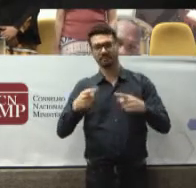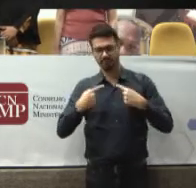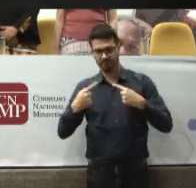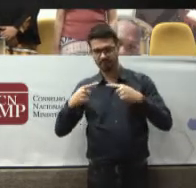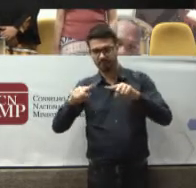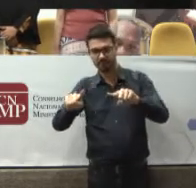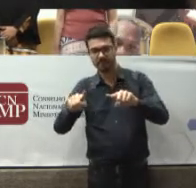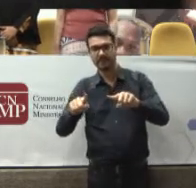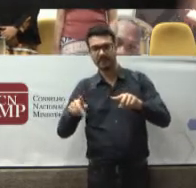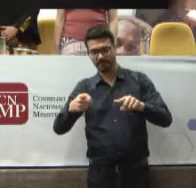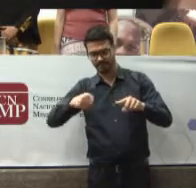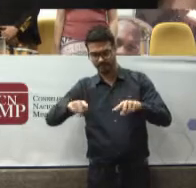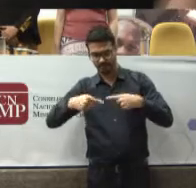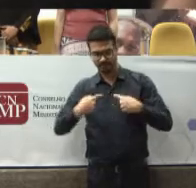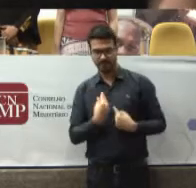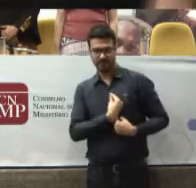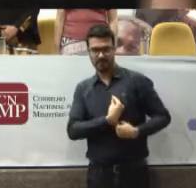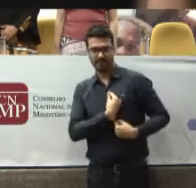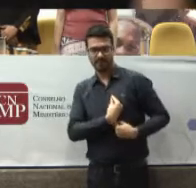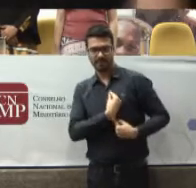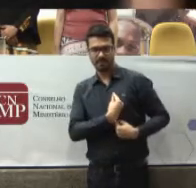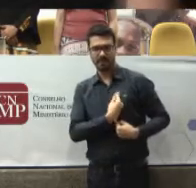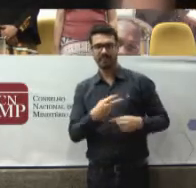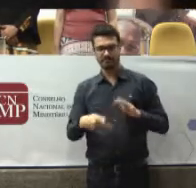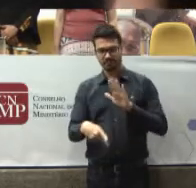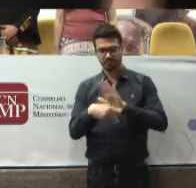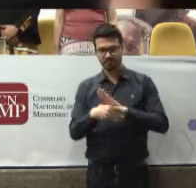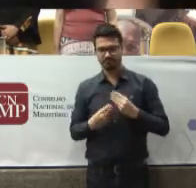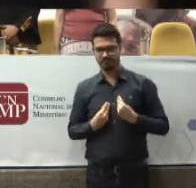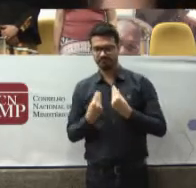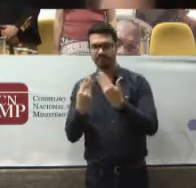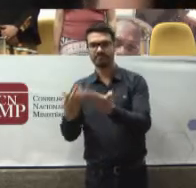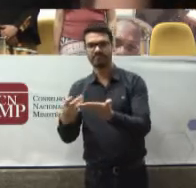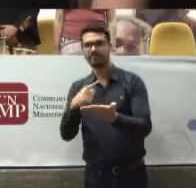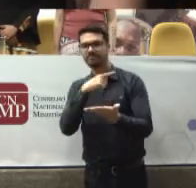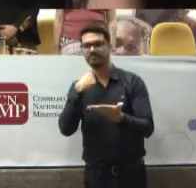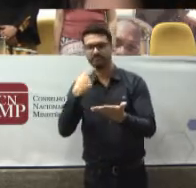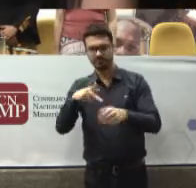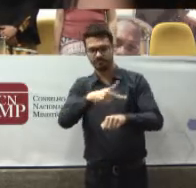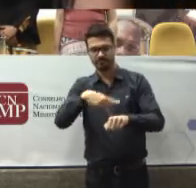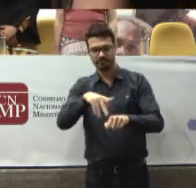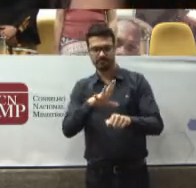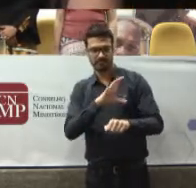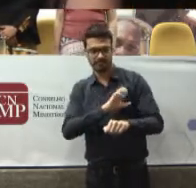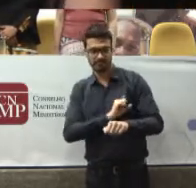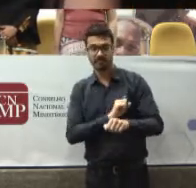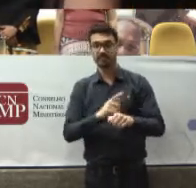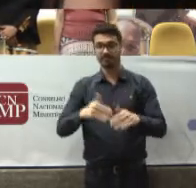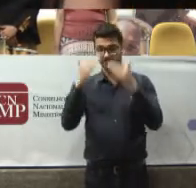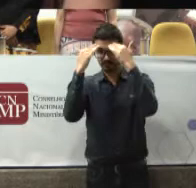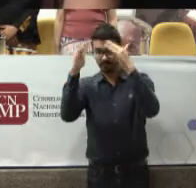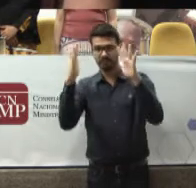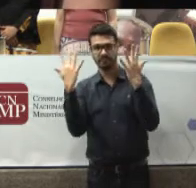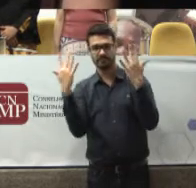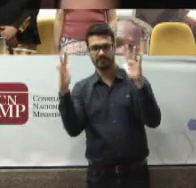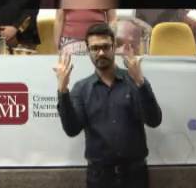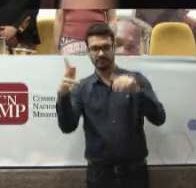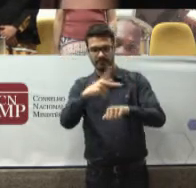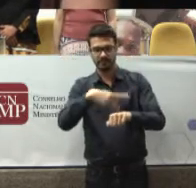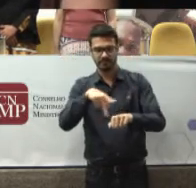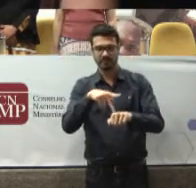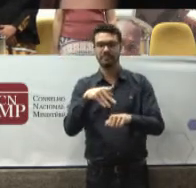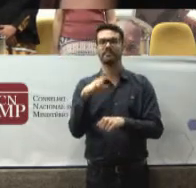ó liberdade Desafia o nosso peito a própria morte Ó pátria amada, entoragada,